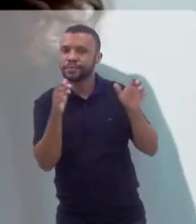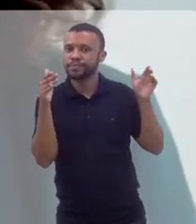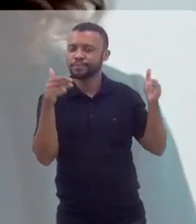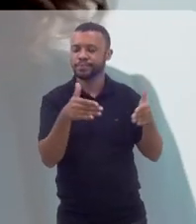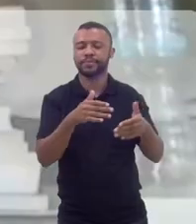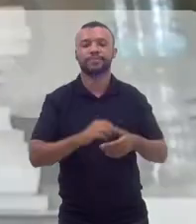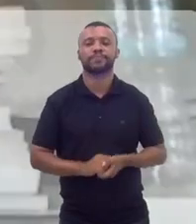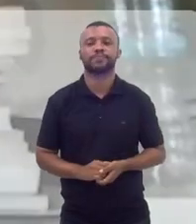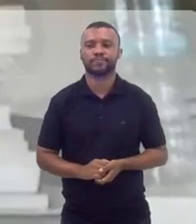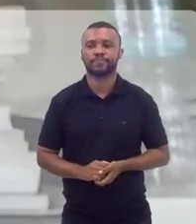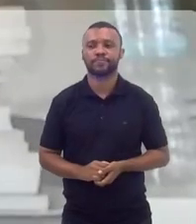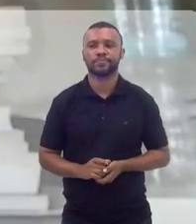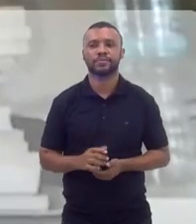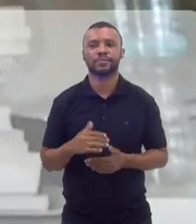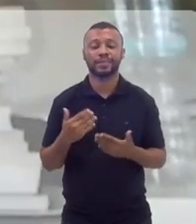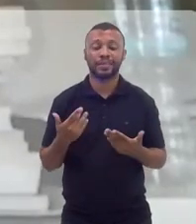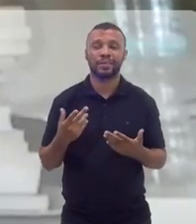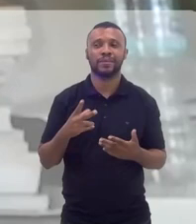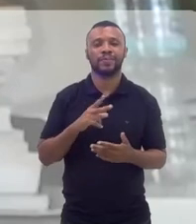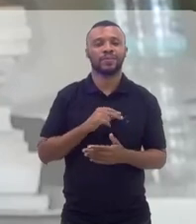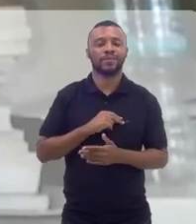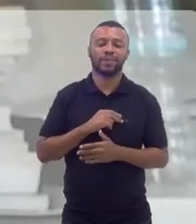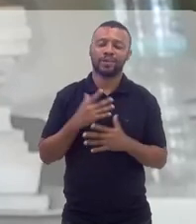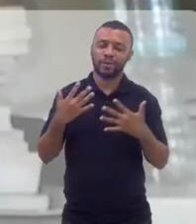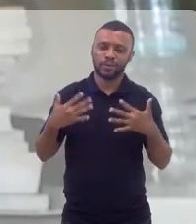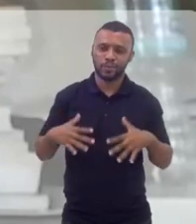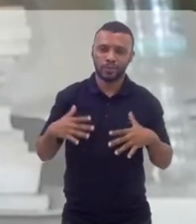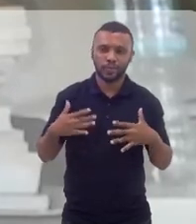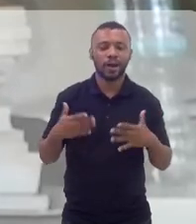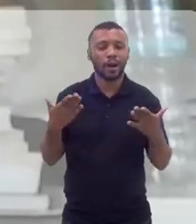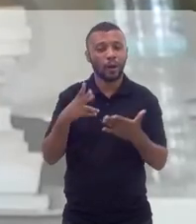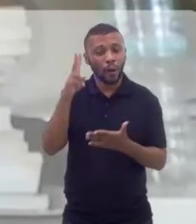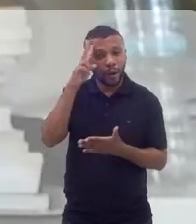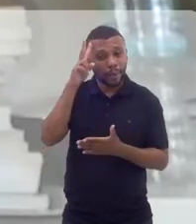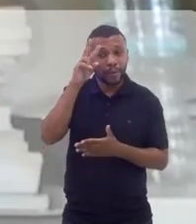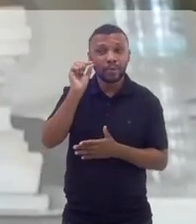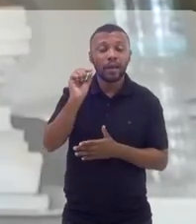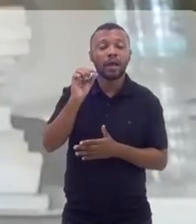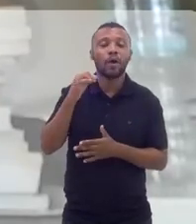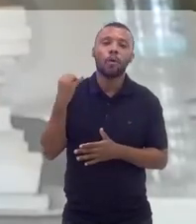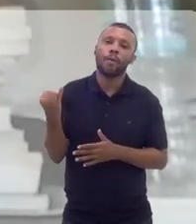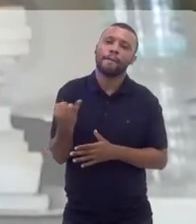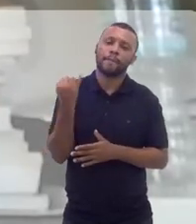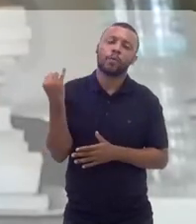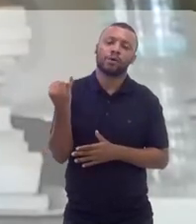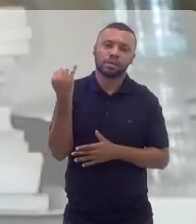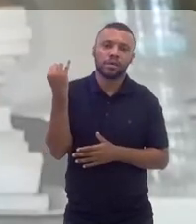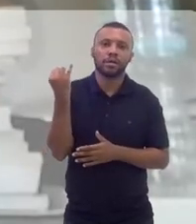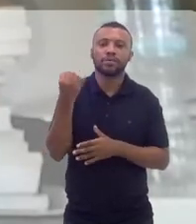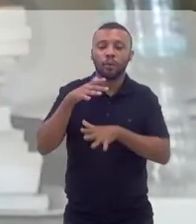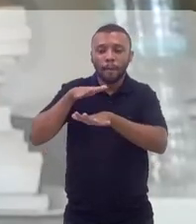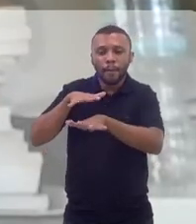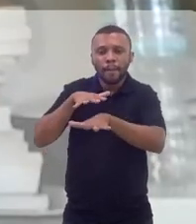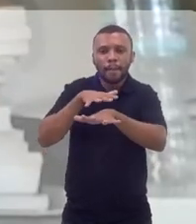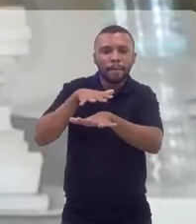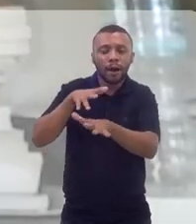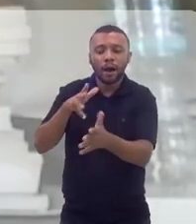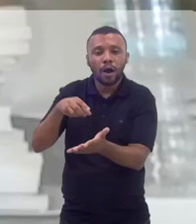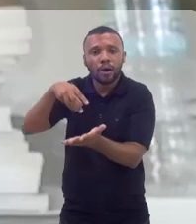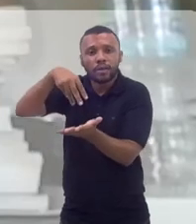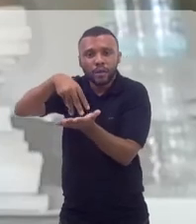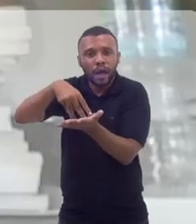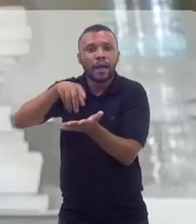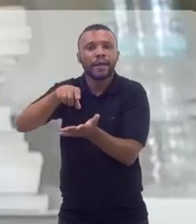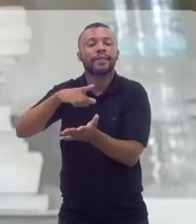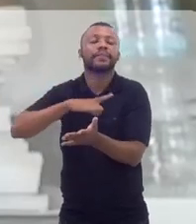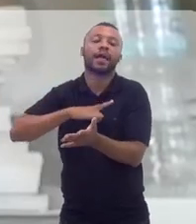isso. É isso que você completou agora com um essencial. O carnaval da Sapucaí já é mais